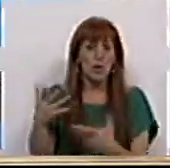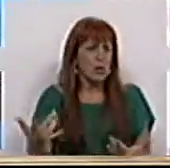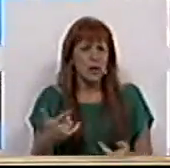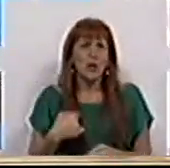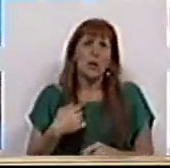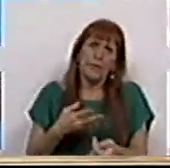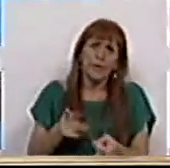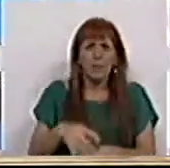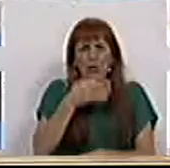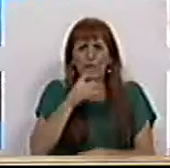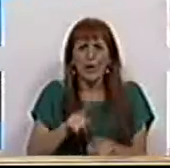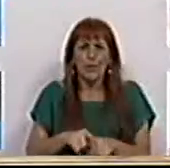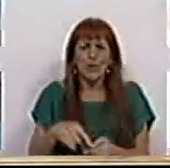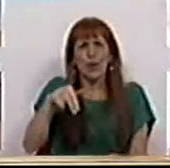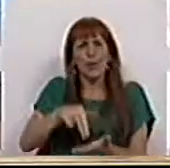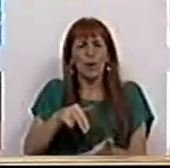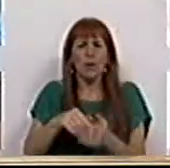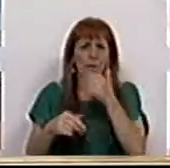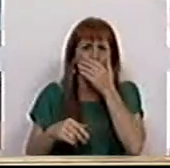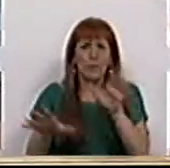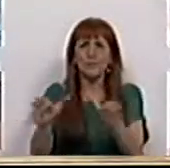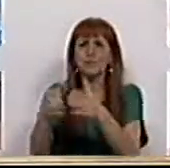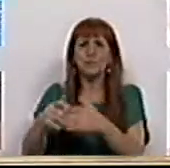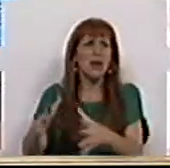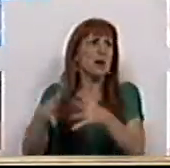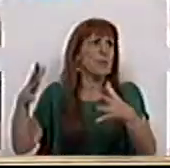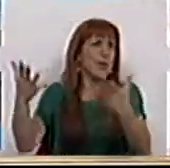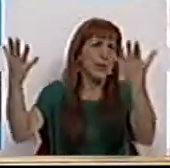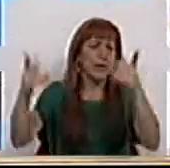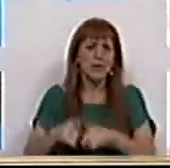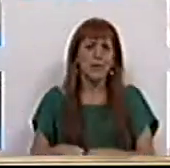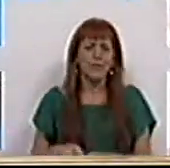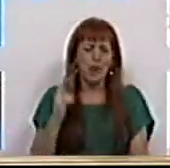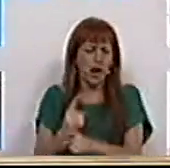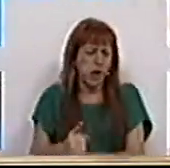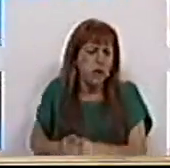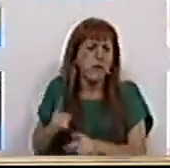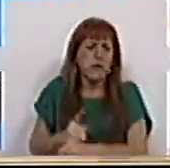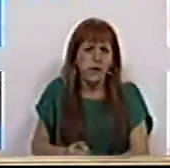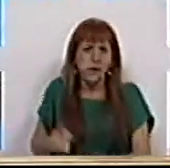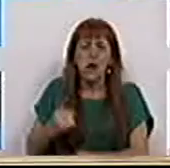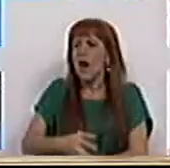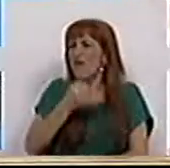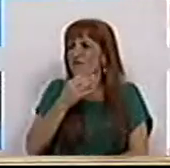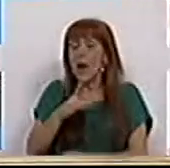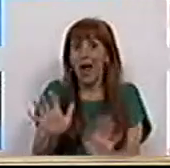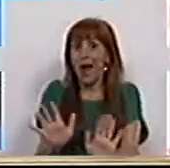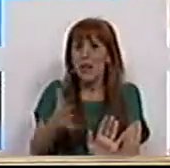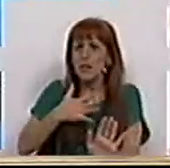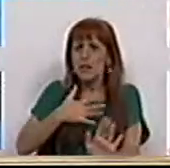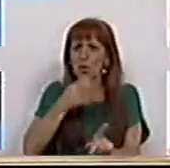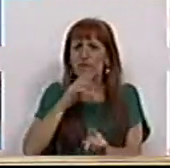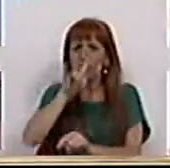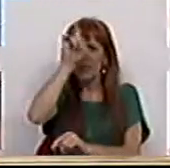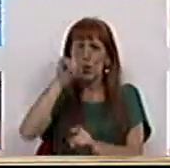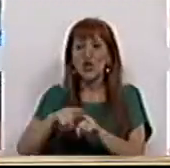já não falar da posição das bancadas da maioria que resistem, resistem a falar sequer sobre